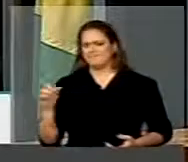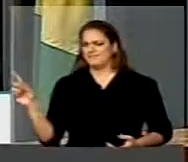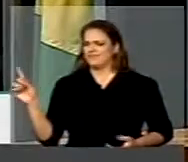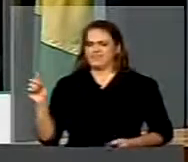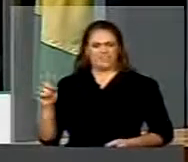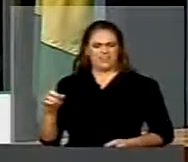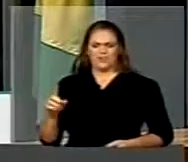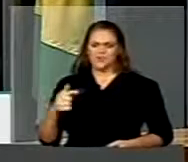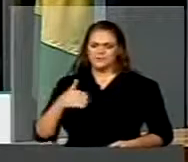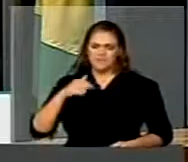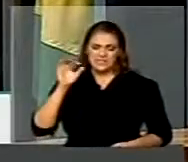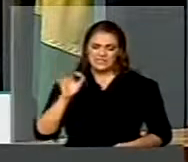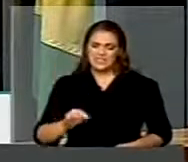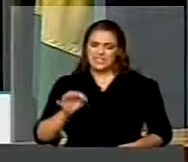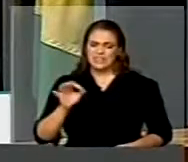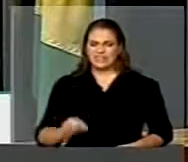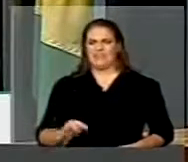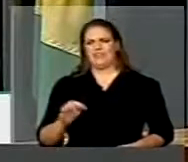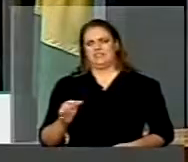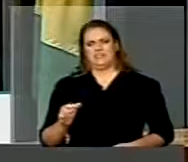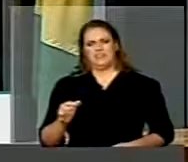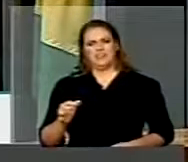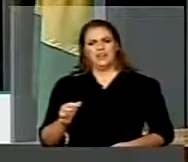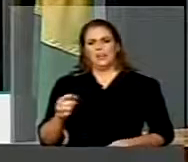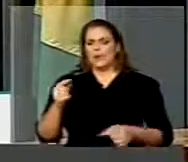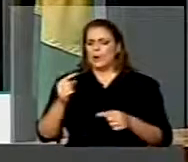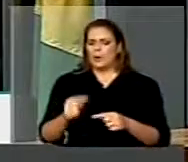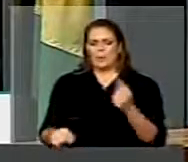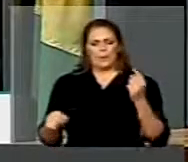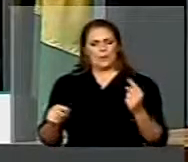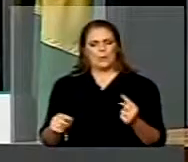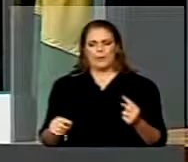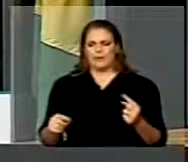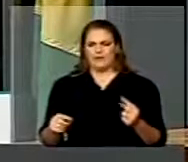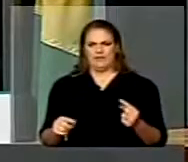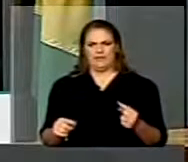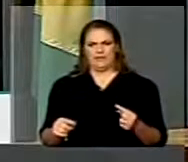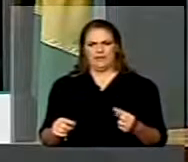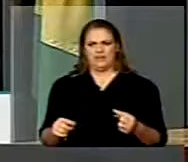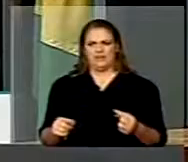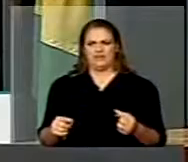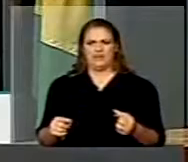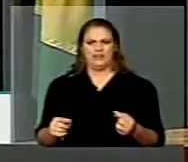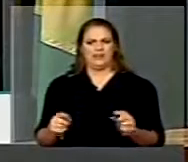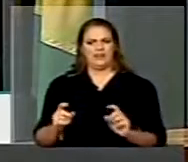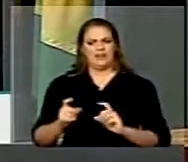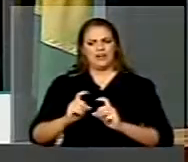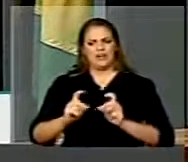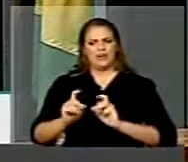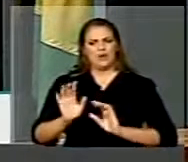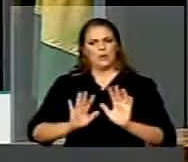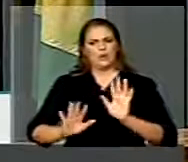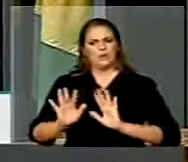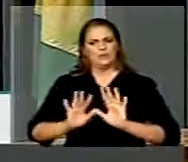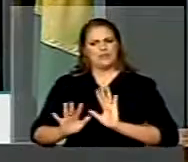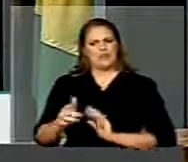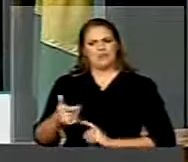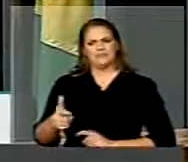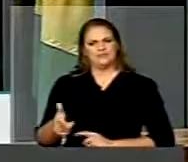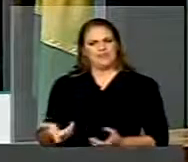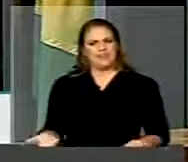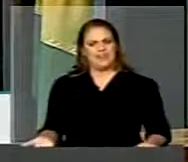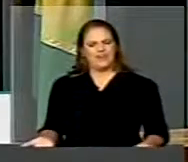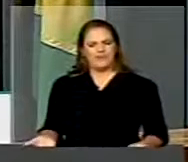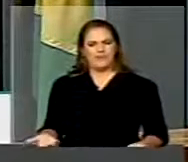encontro a toda e qualquer ideia que se possa ter de melhorar o gasto público. Porque o que nós